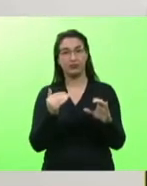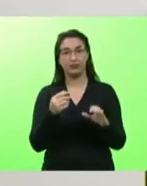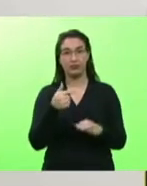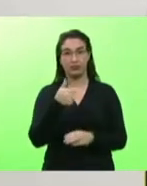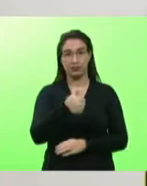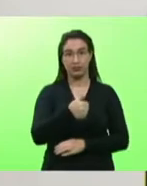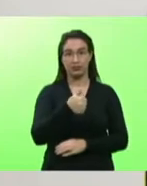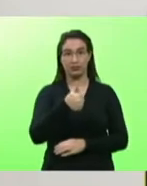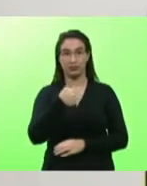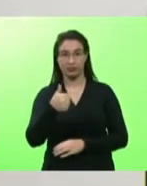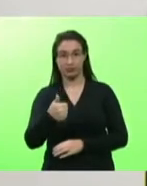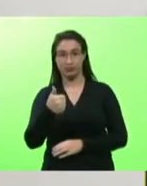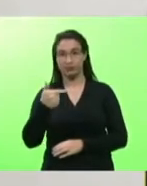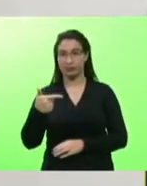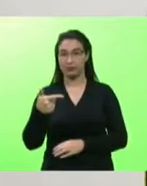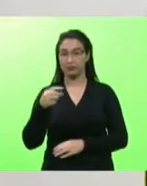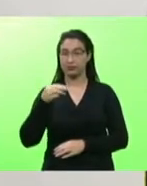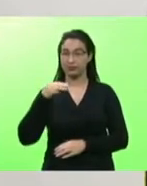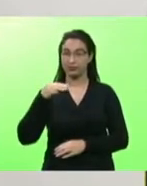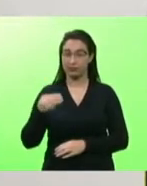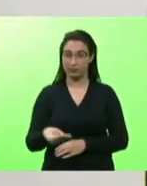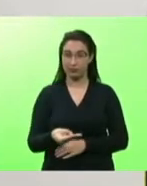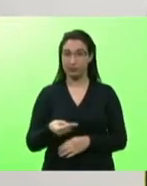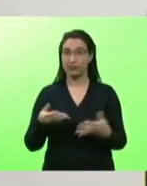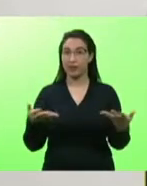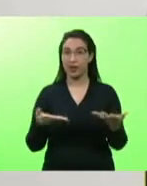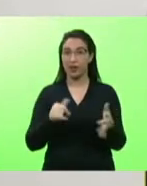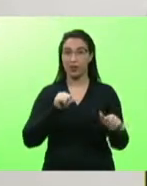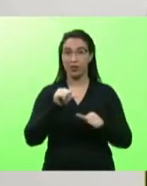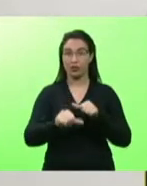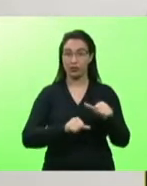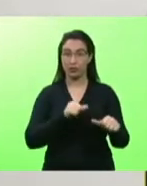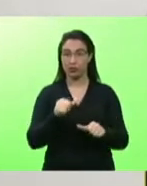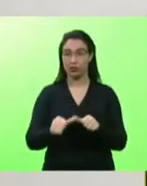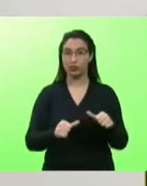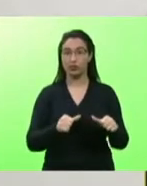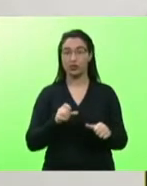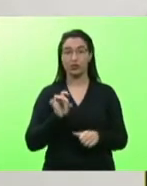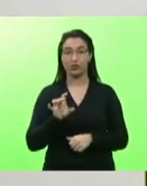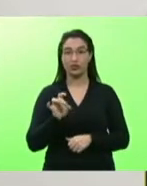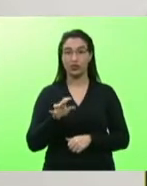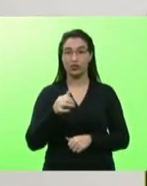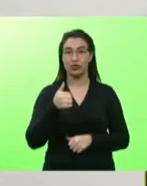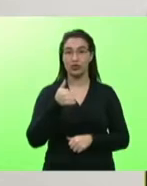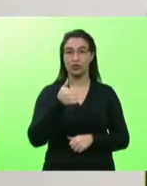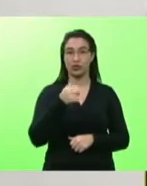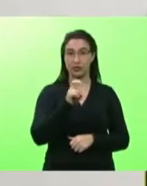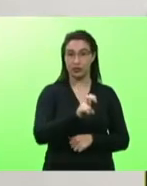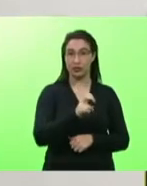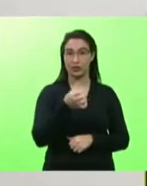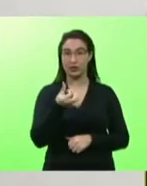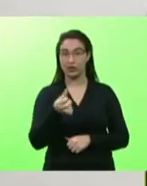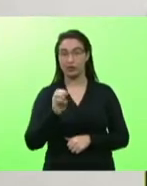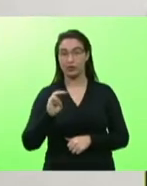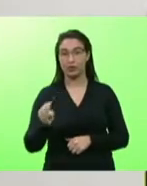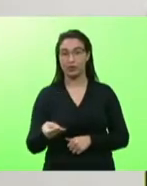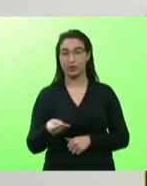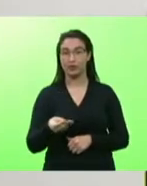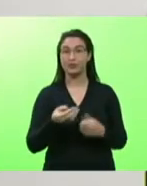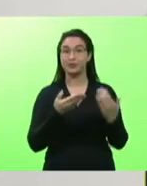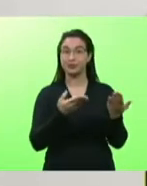milhões, agora vai receber 56 milhões. A BR-280